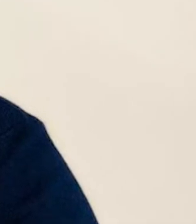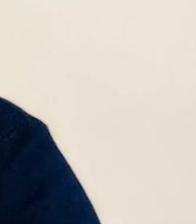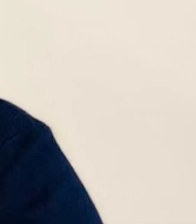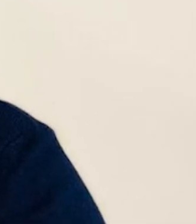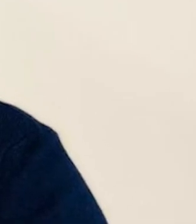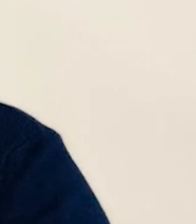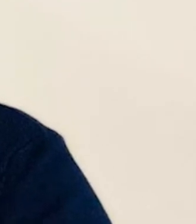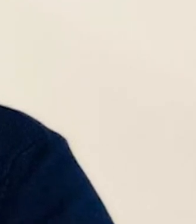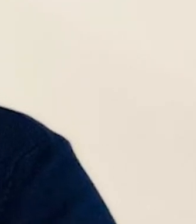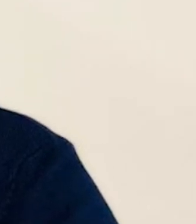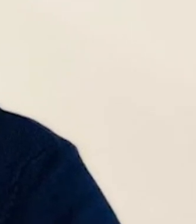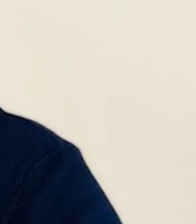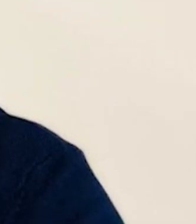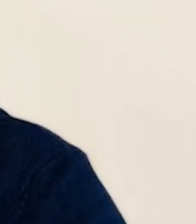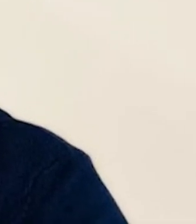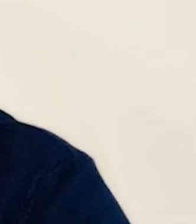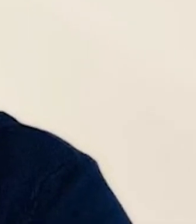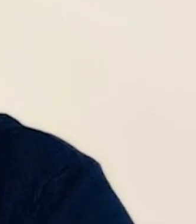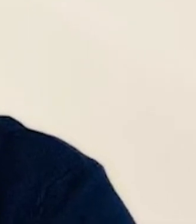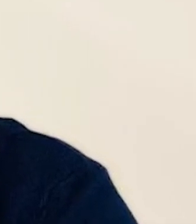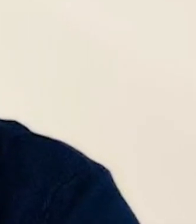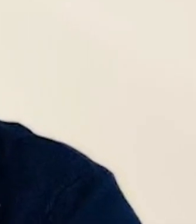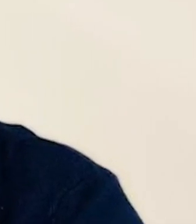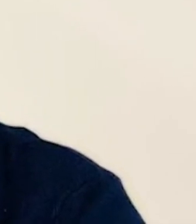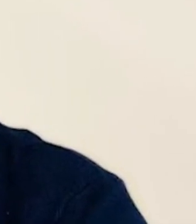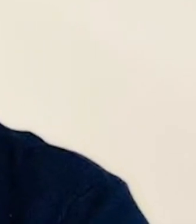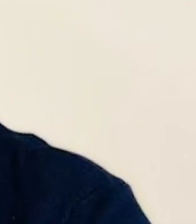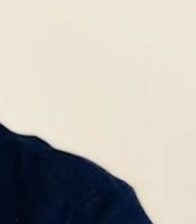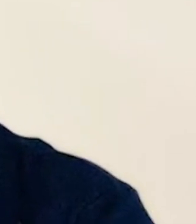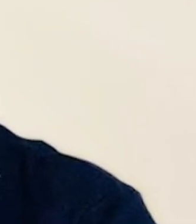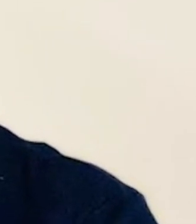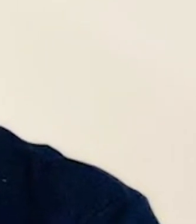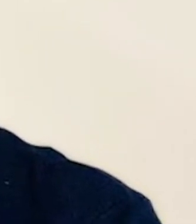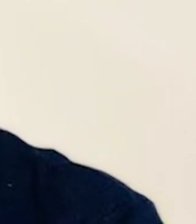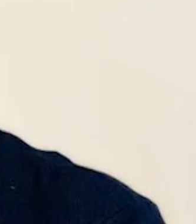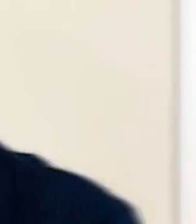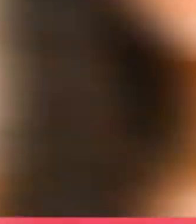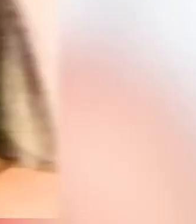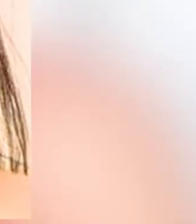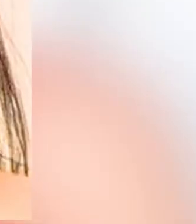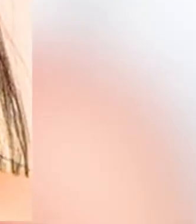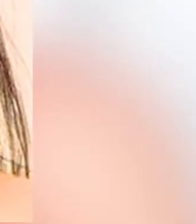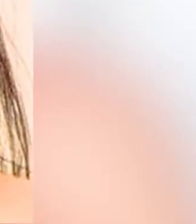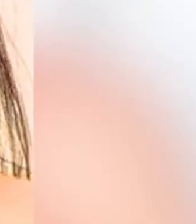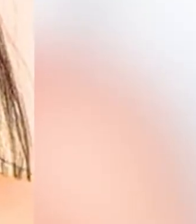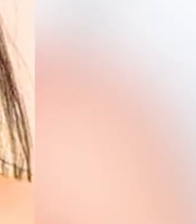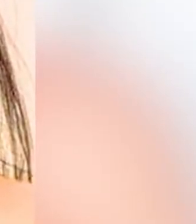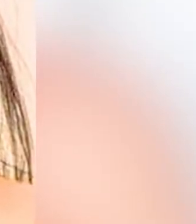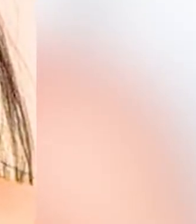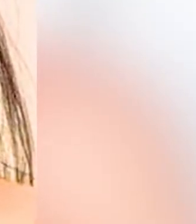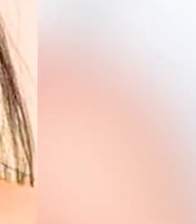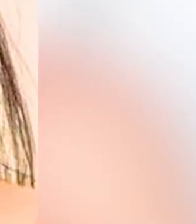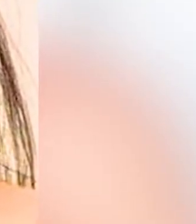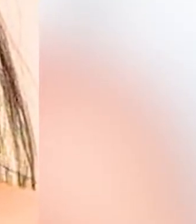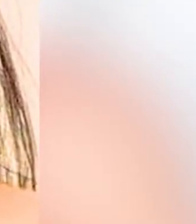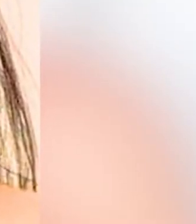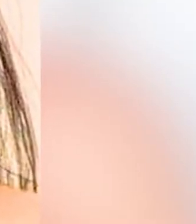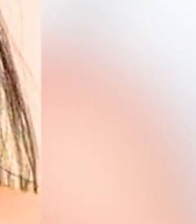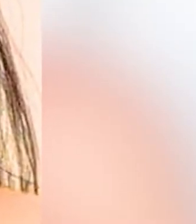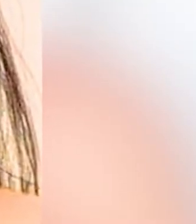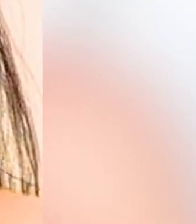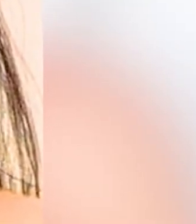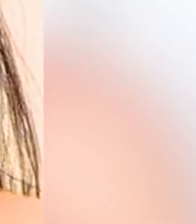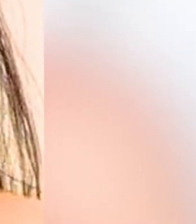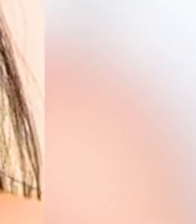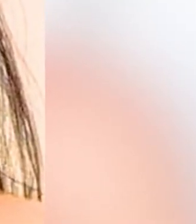é especialista em educação e secretária de educação do município de Nossa Senhora do Socorro. E também a Milena Aragão,